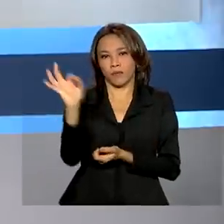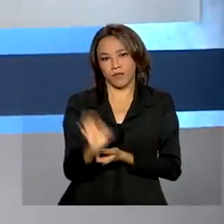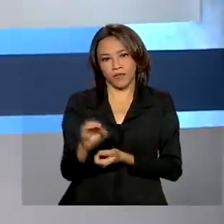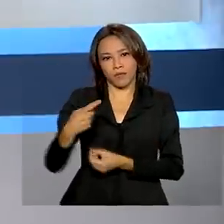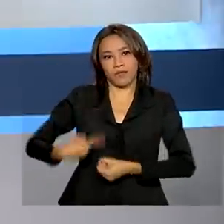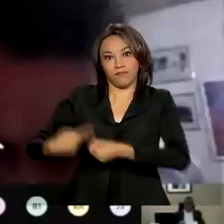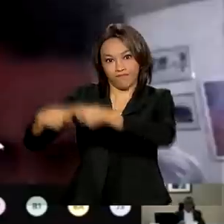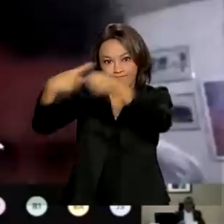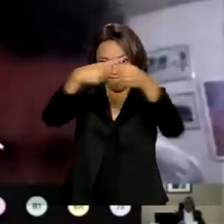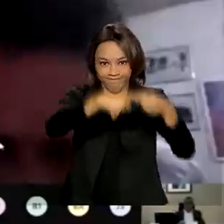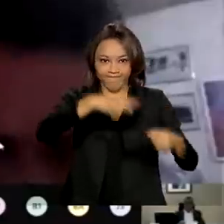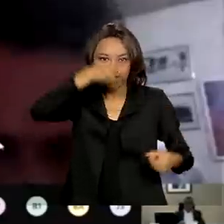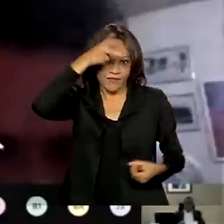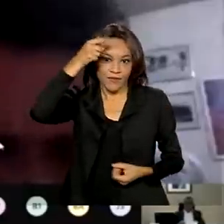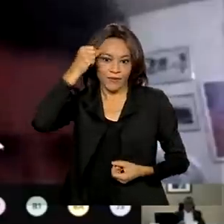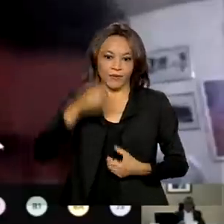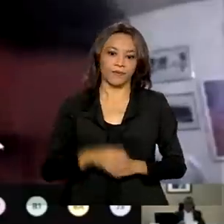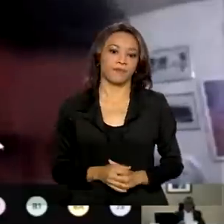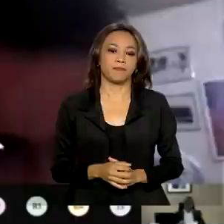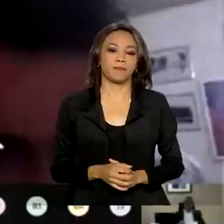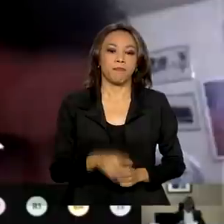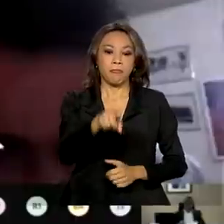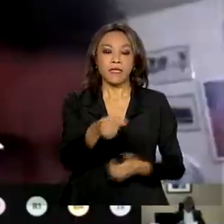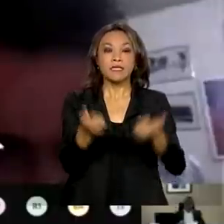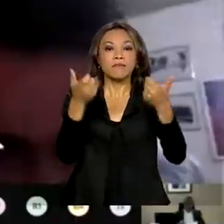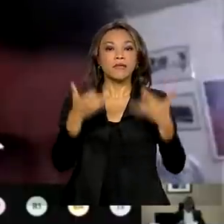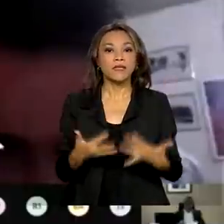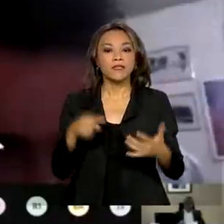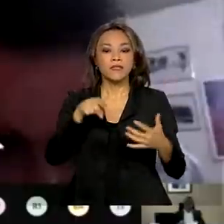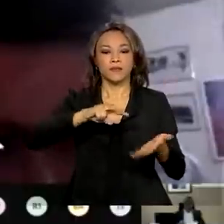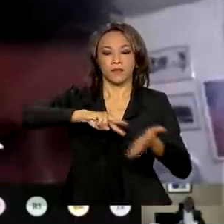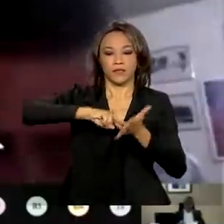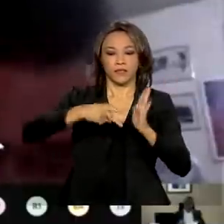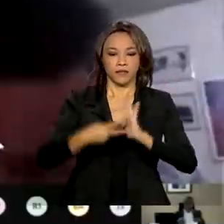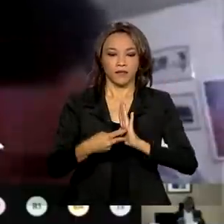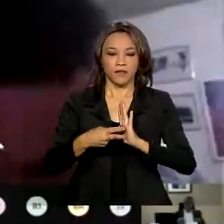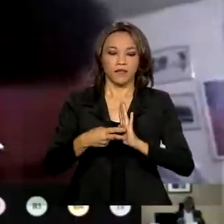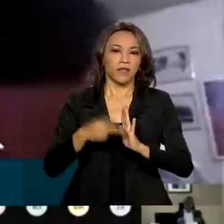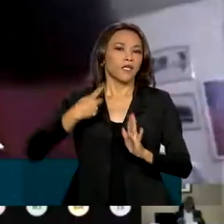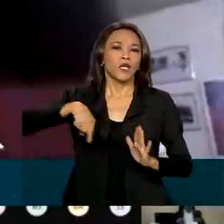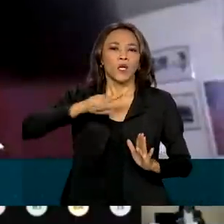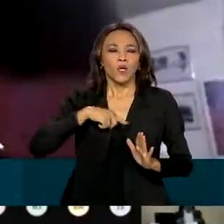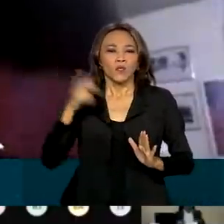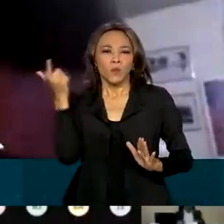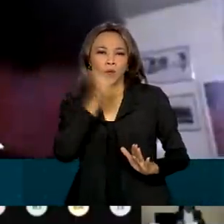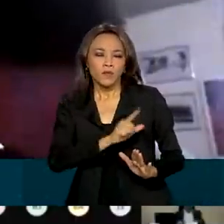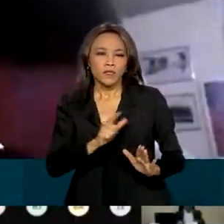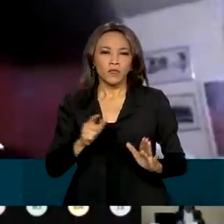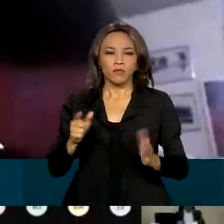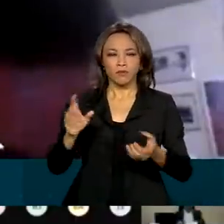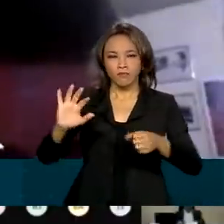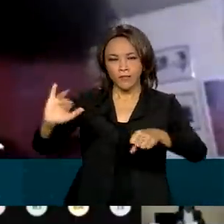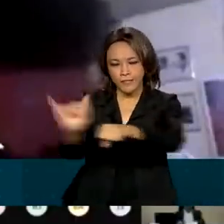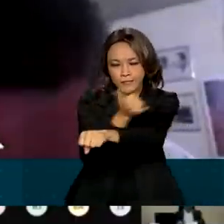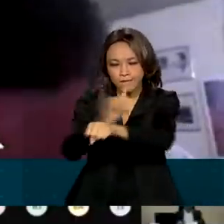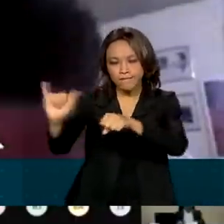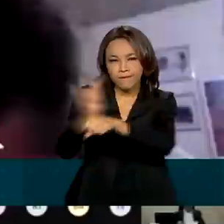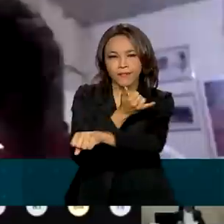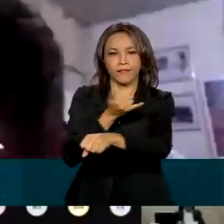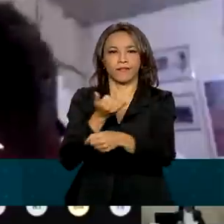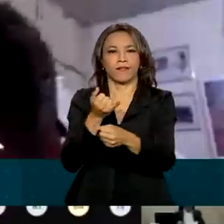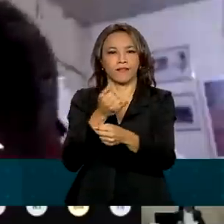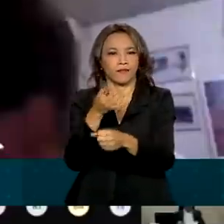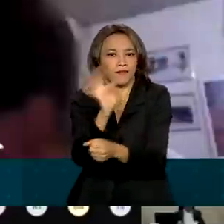prefeituras. Isso significa que nós alcançamos uma expertise técnica que